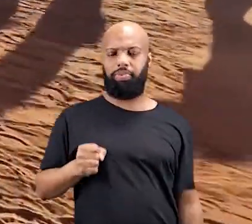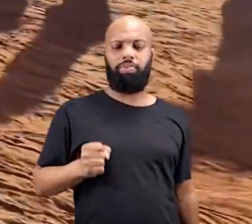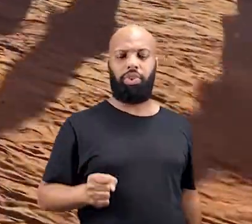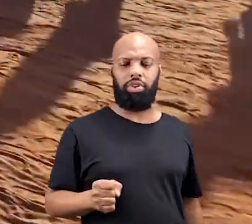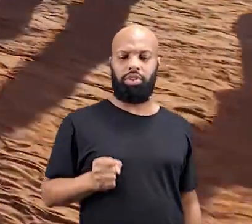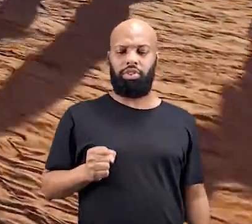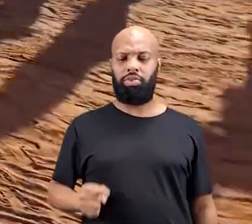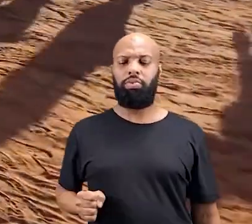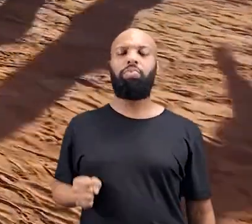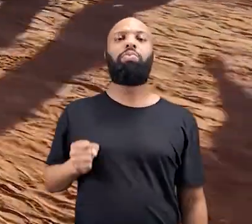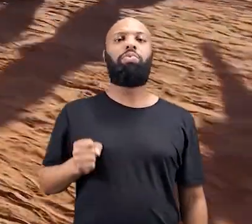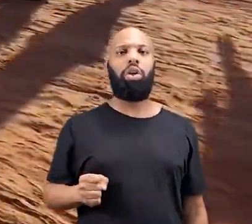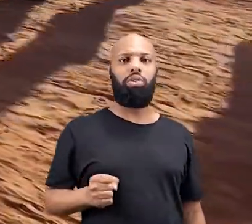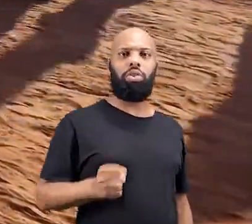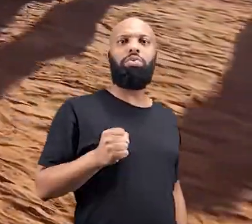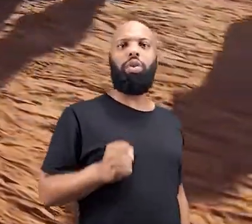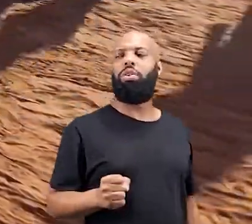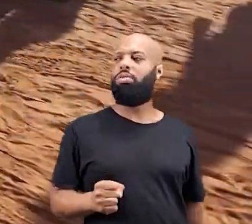A gente que mudar para a gente.